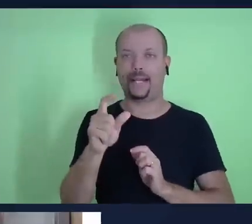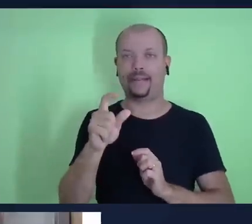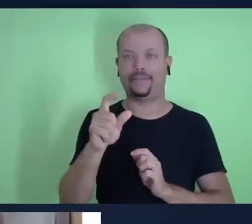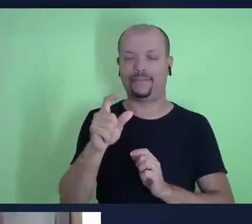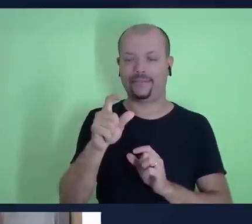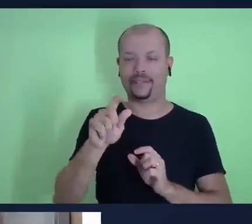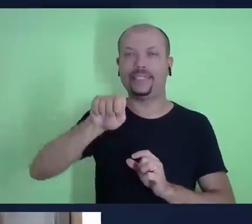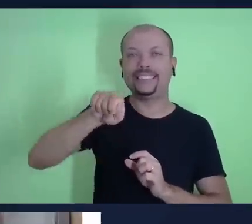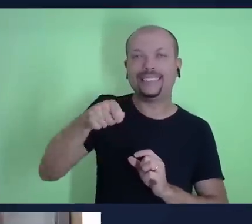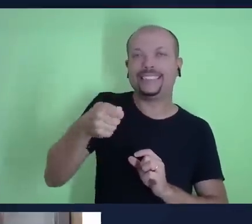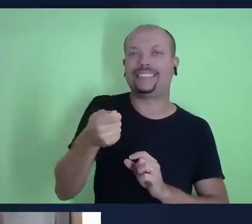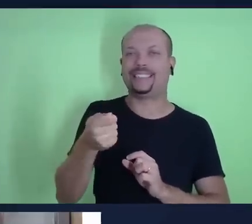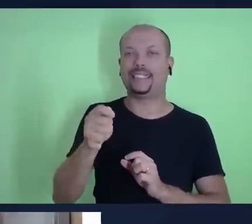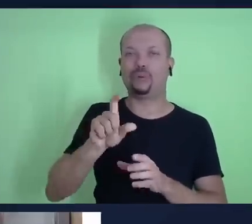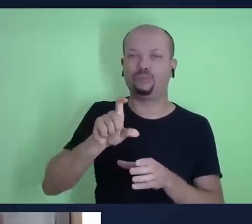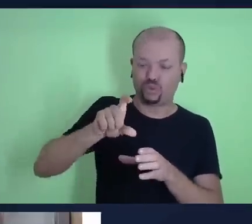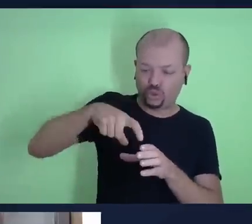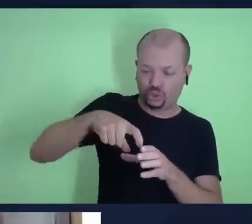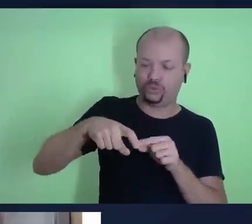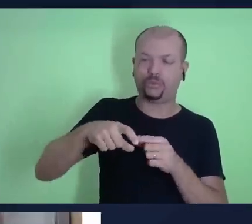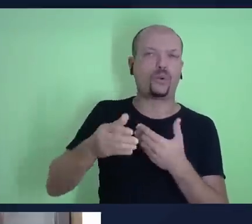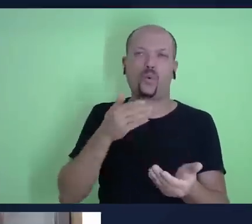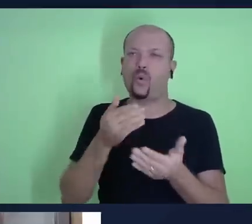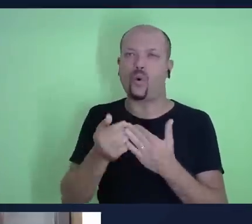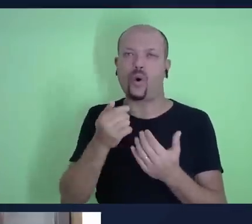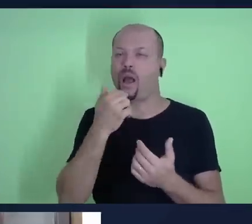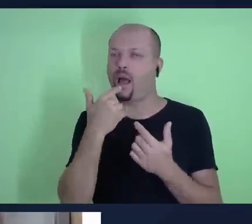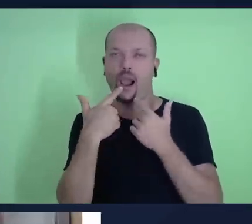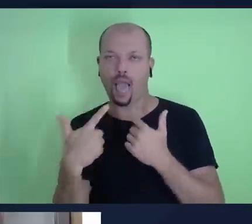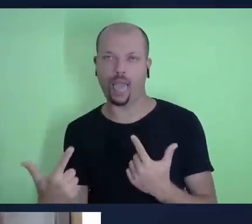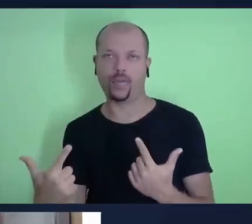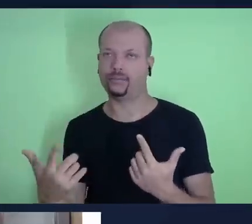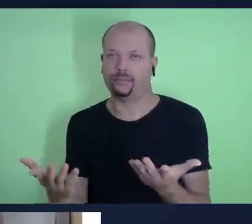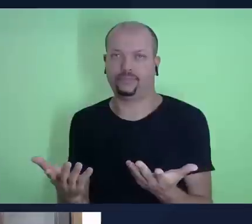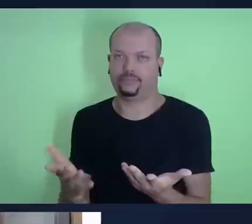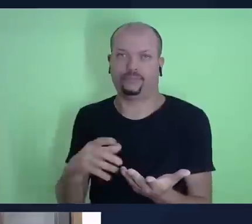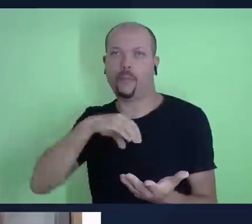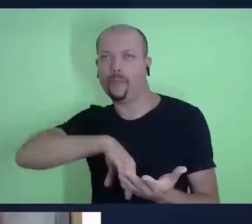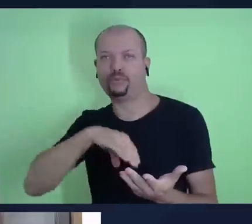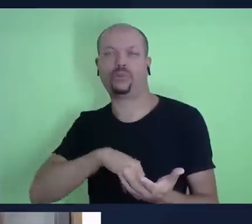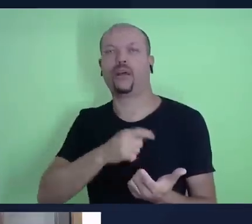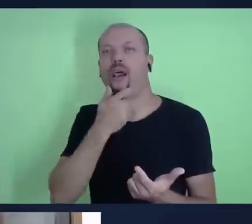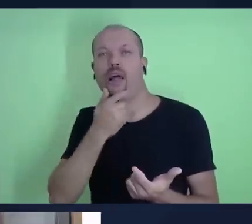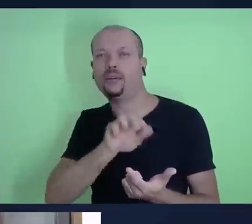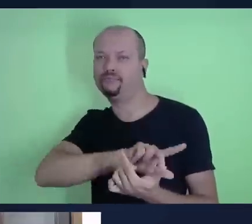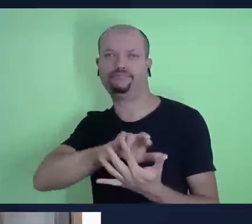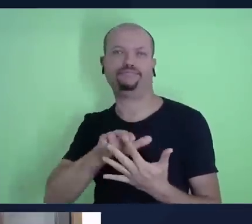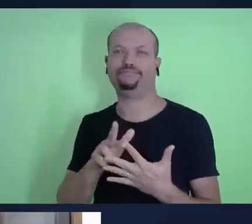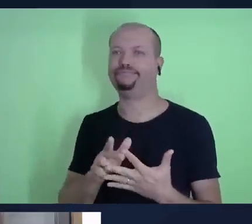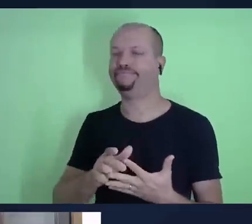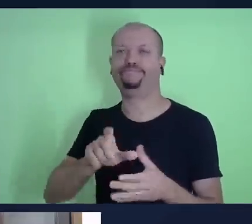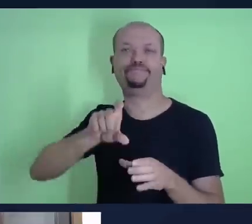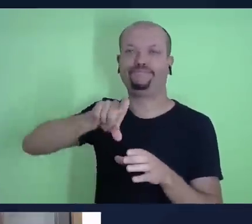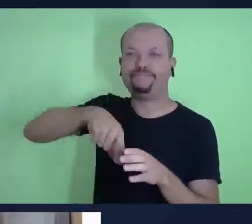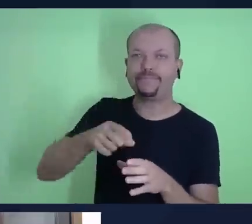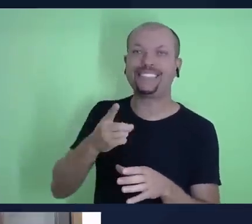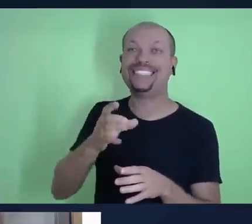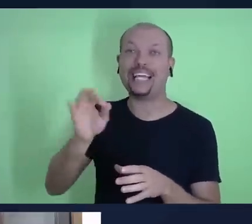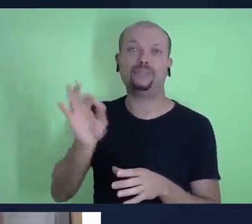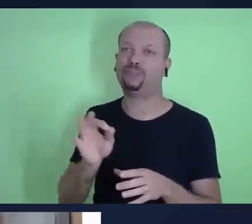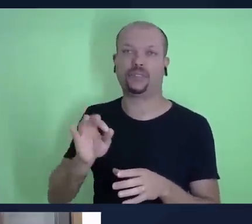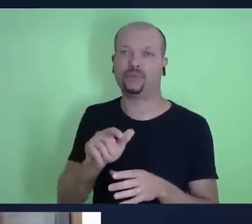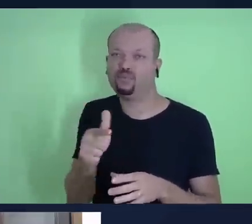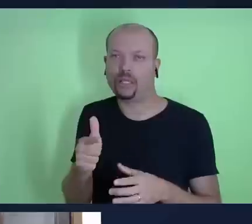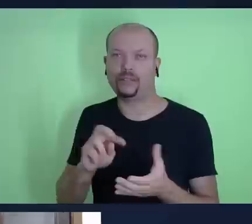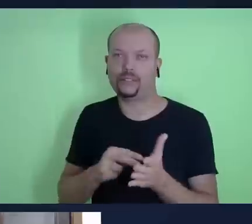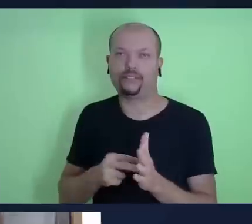língua portuguesa ou em qualquer outra língua. É 10%. Não tem margem para a gente pensar em qualquer outro percentual. Não na questão